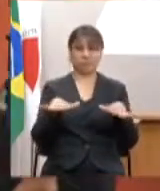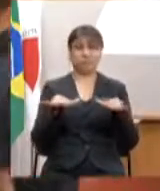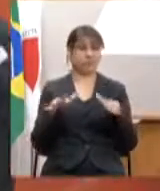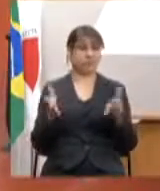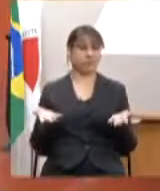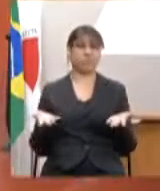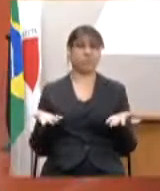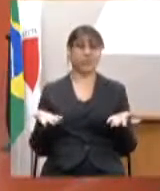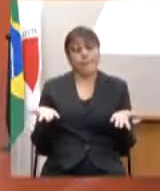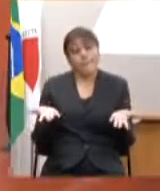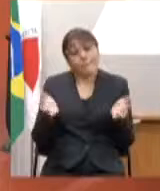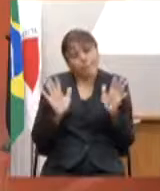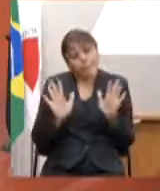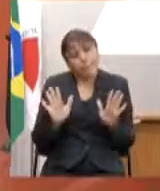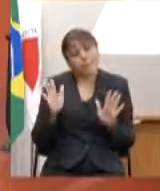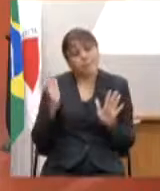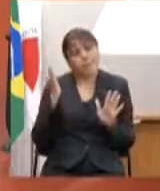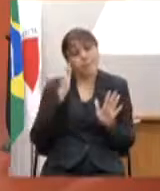faz necessário.